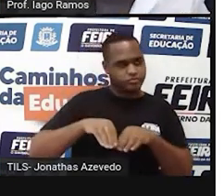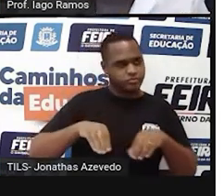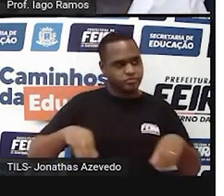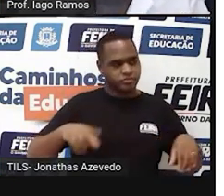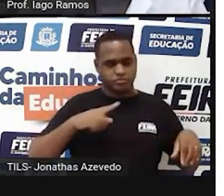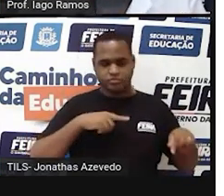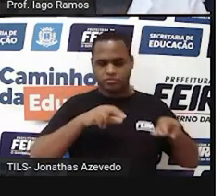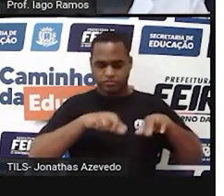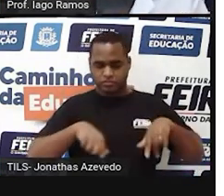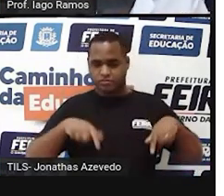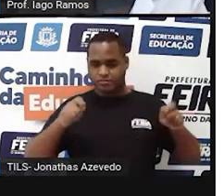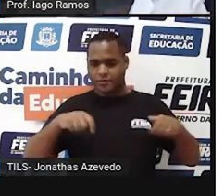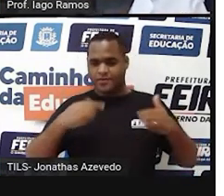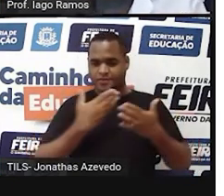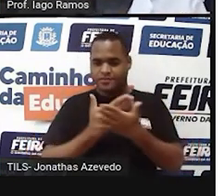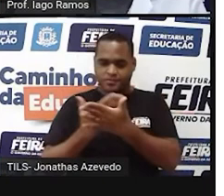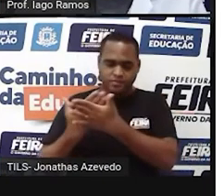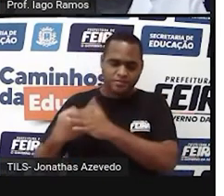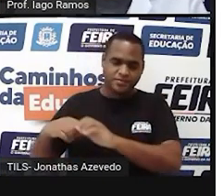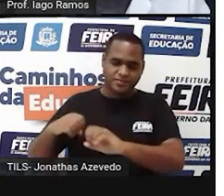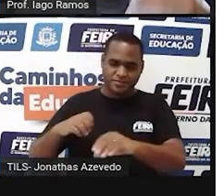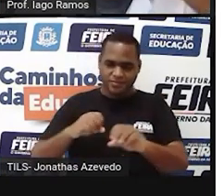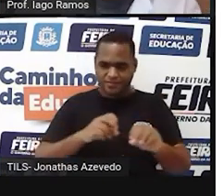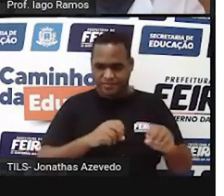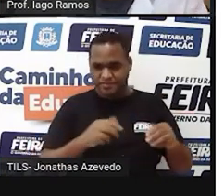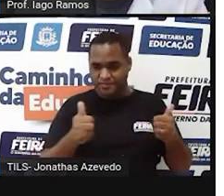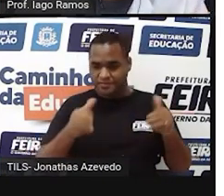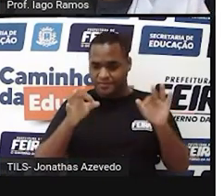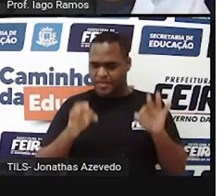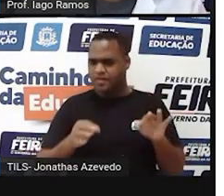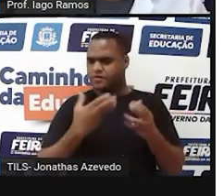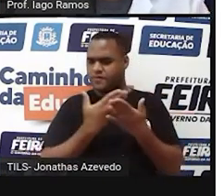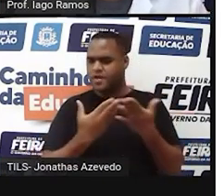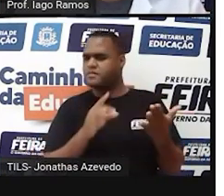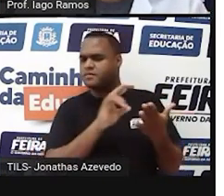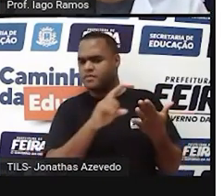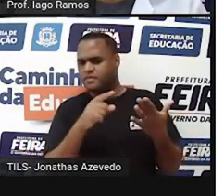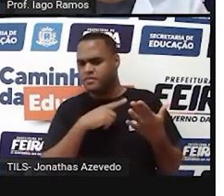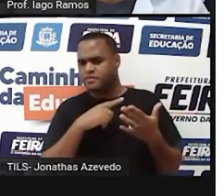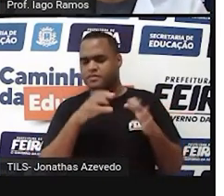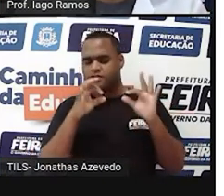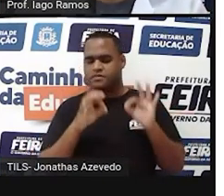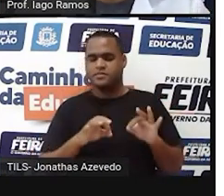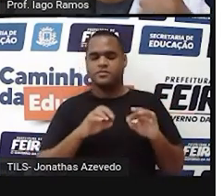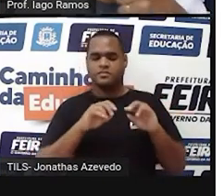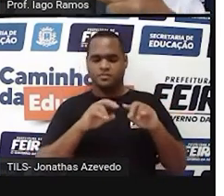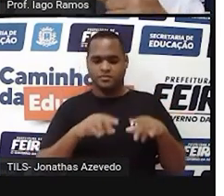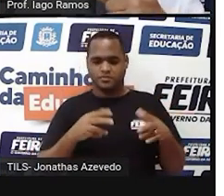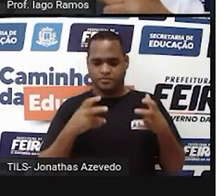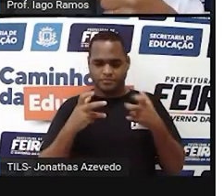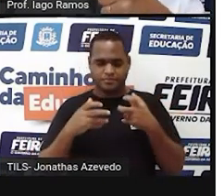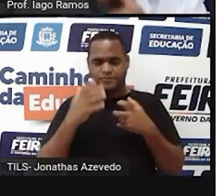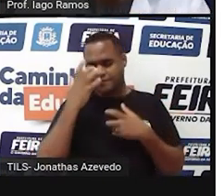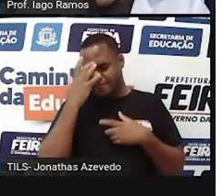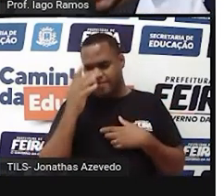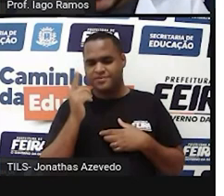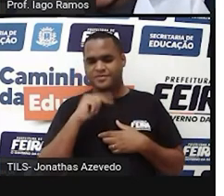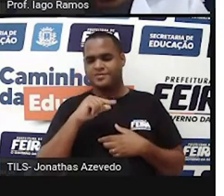que foram esses que a gente estudou aqui na aula. Certo? Mas eu tenho certeza que você vai perceber isso muito facilmente, porque você